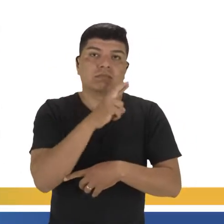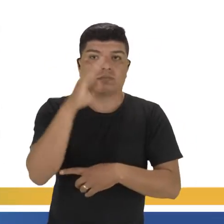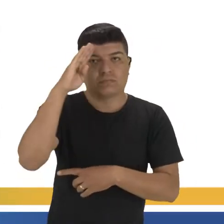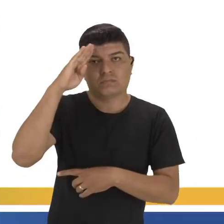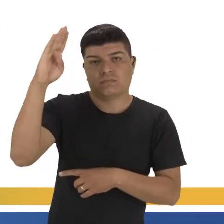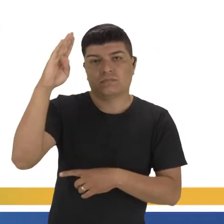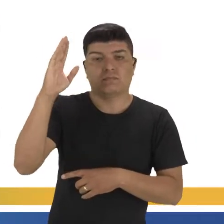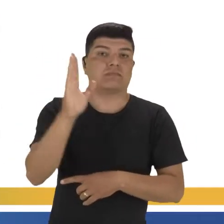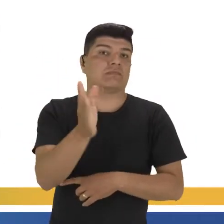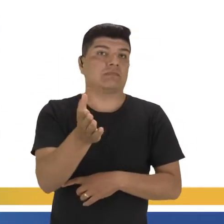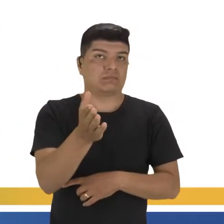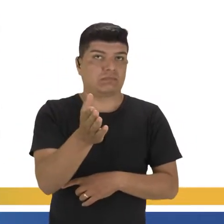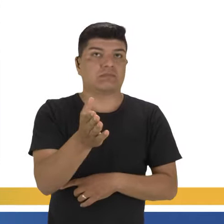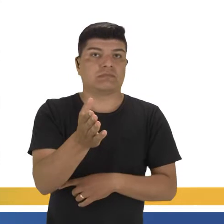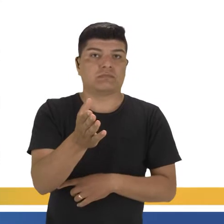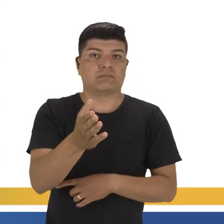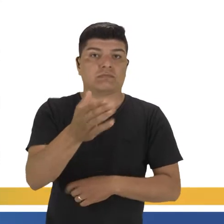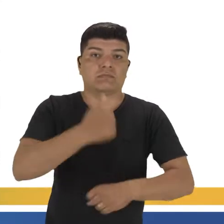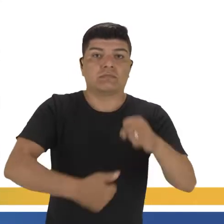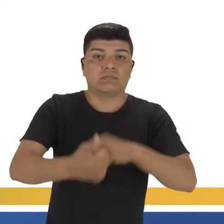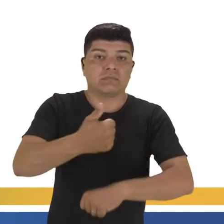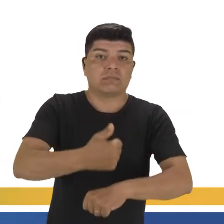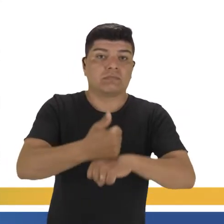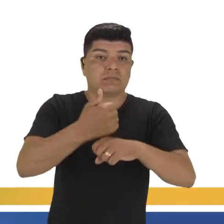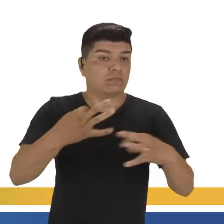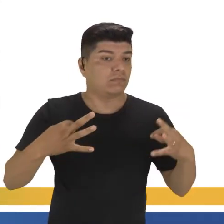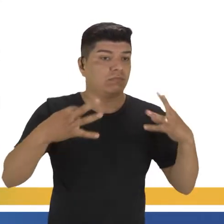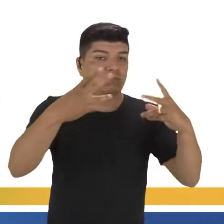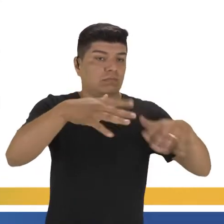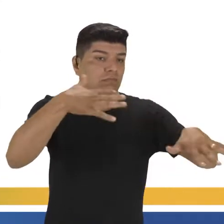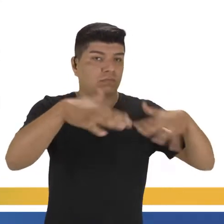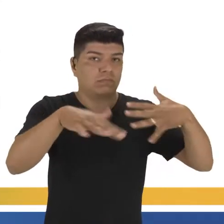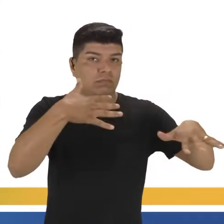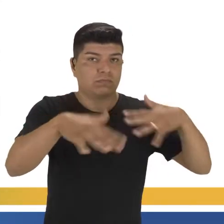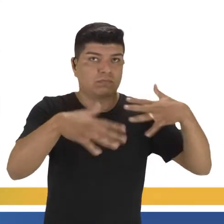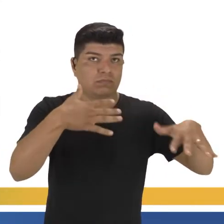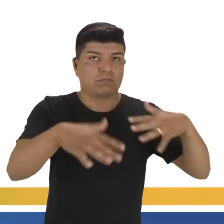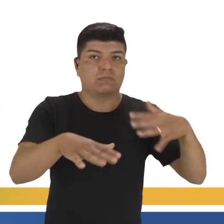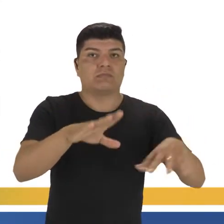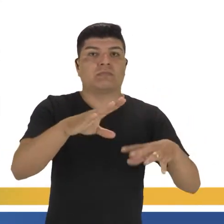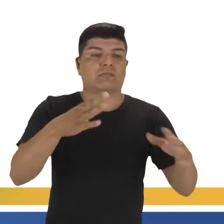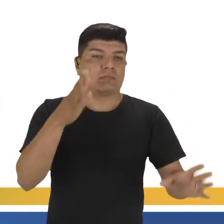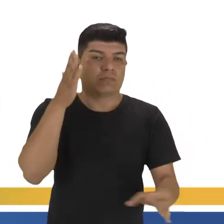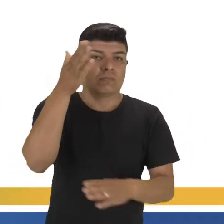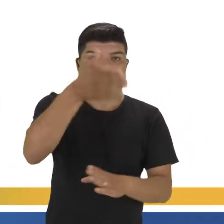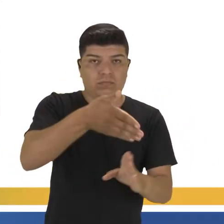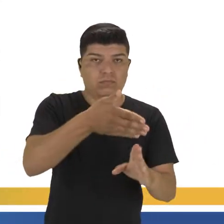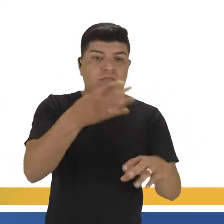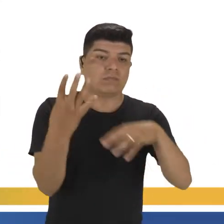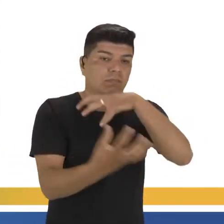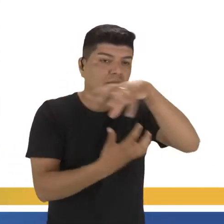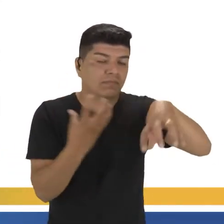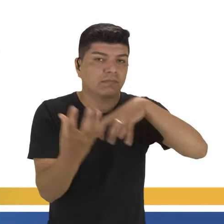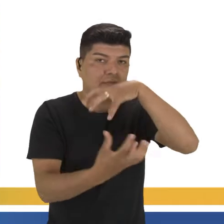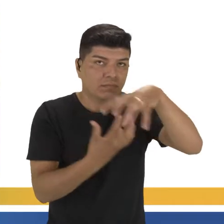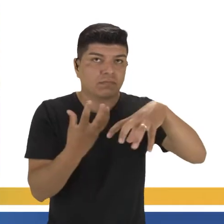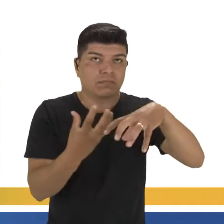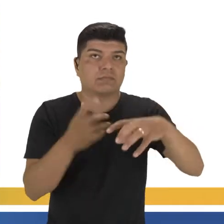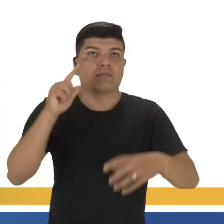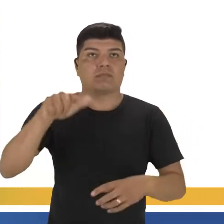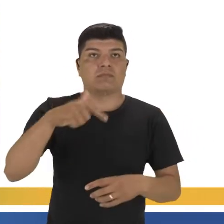princípio, já que ele liderou todo o movimento bolchevique rumo à Revolução.